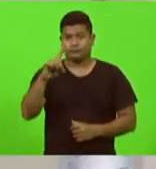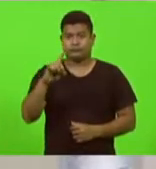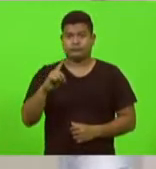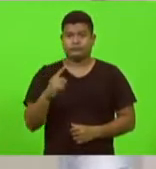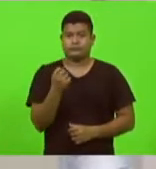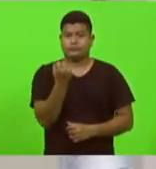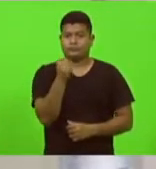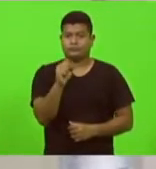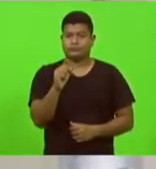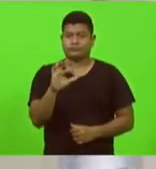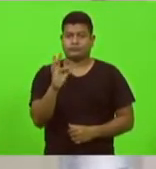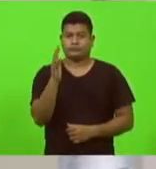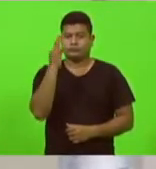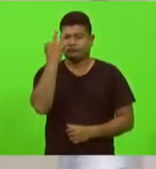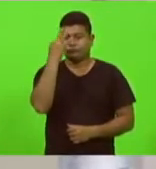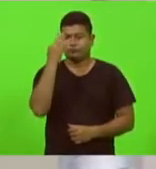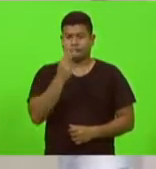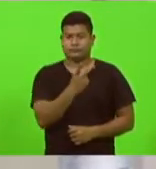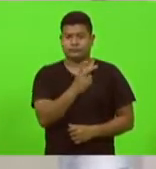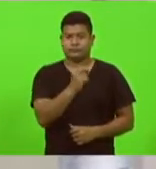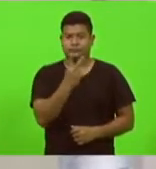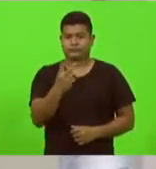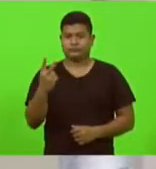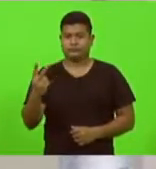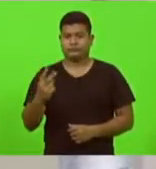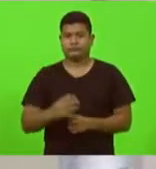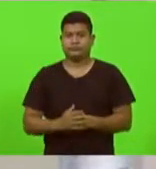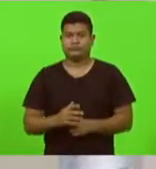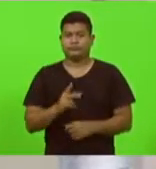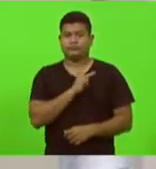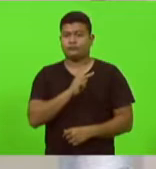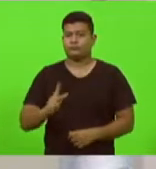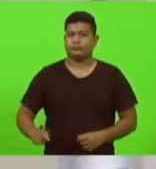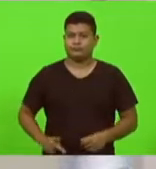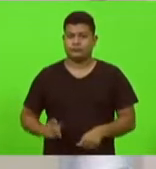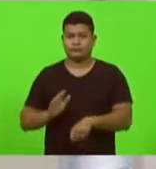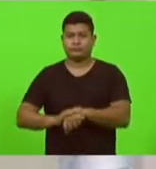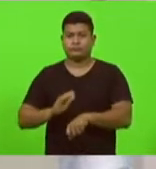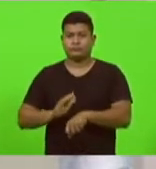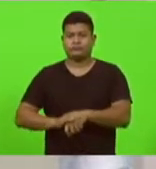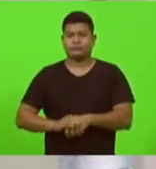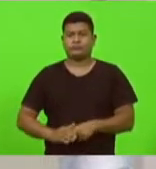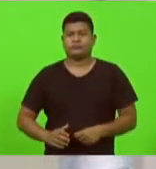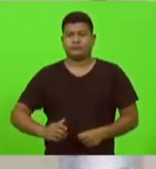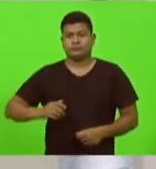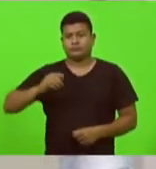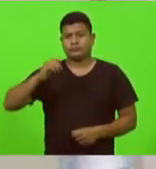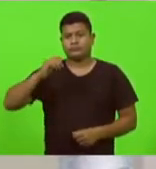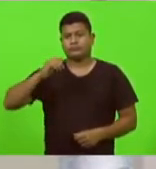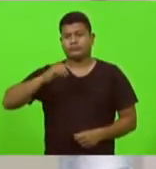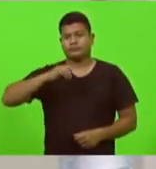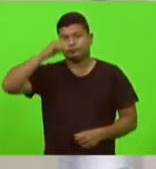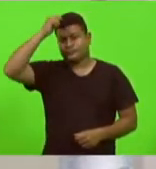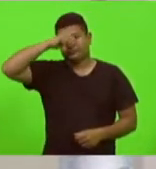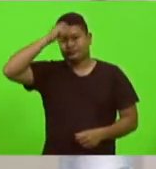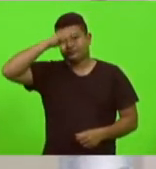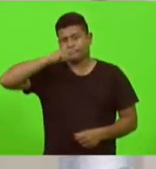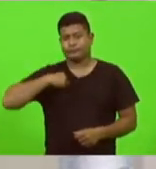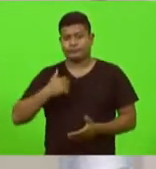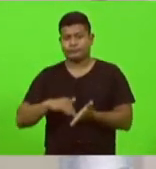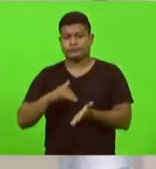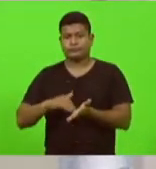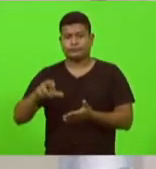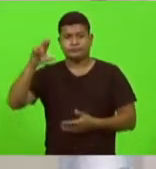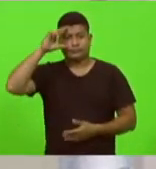de fevereiro de 2022. Presidência, deputado Maurício Scudlar, secretaria, deputado Ricardo Alba e padre Pedro